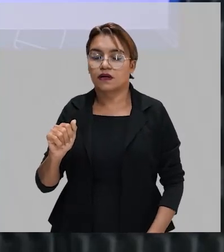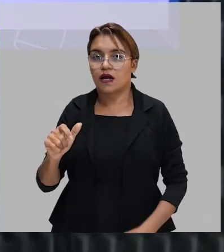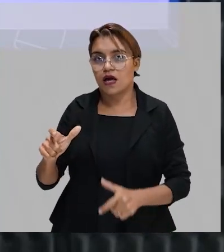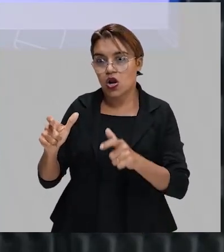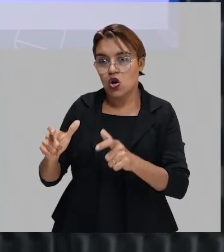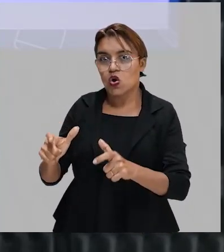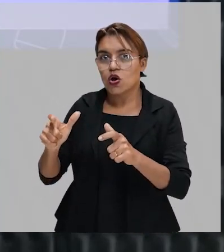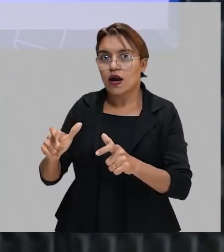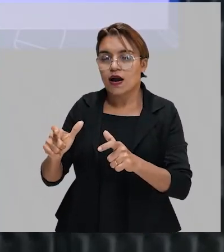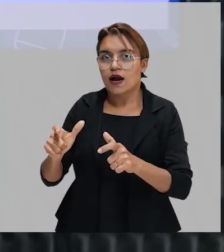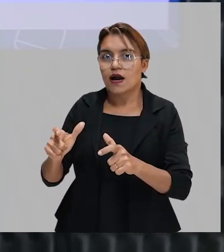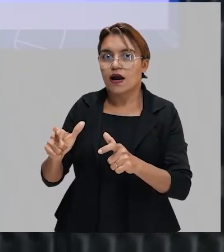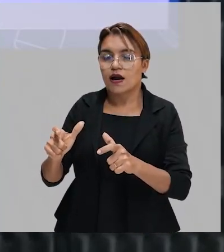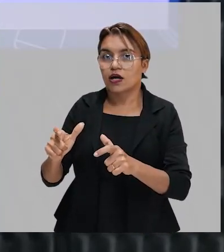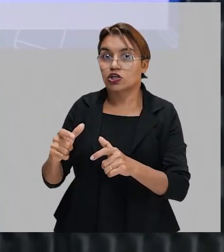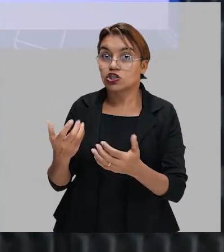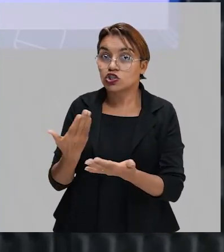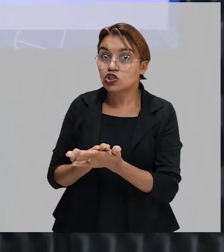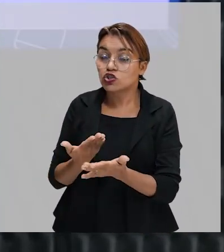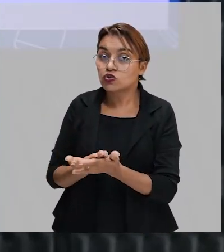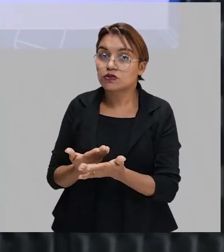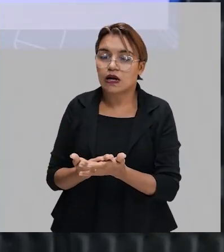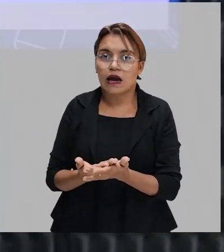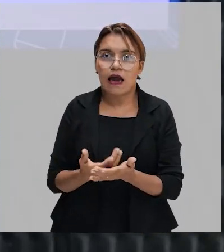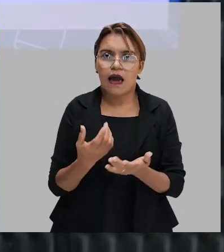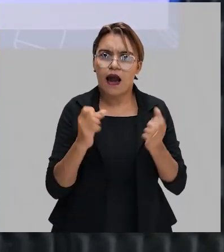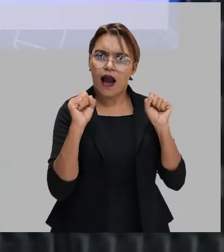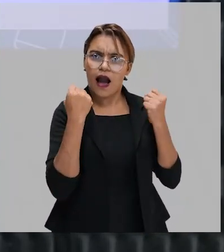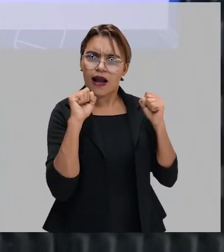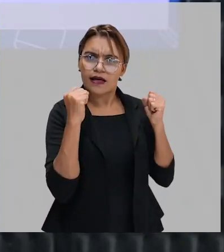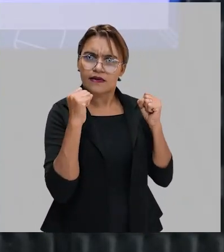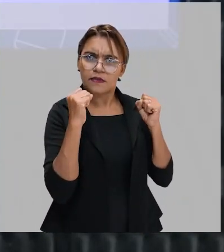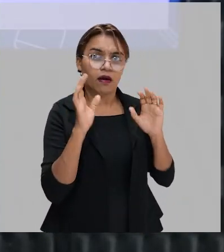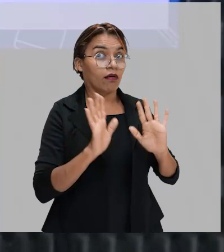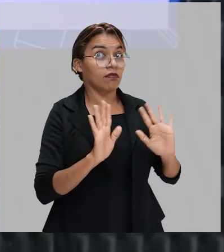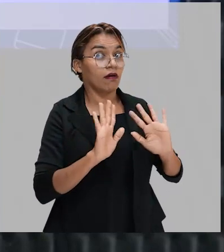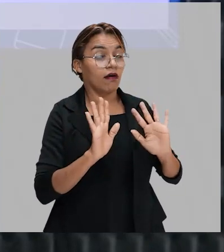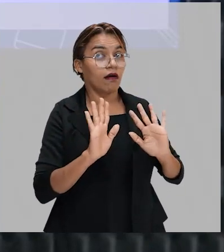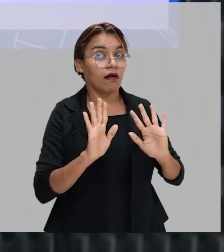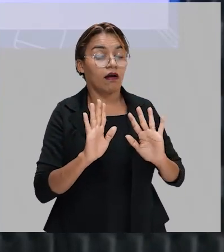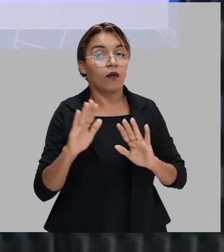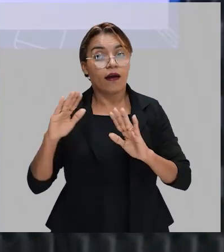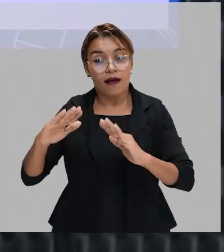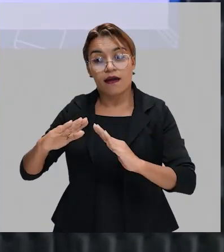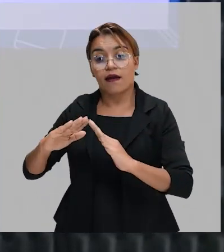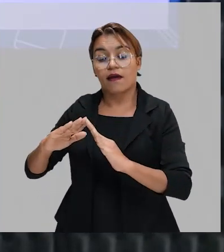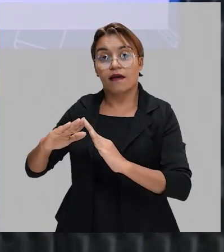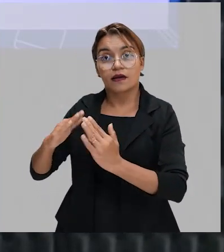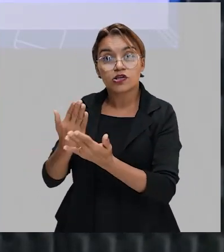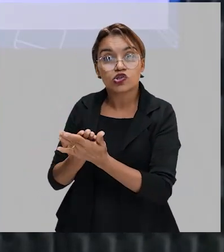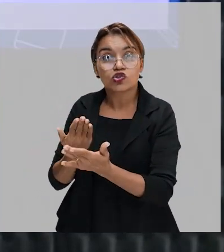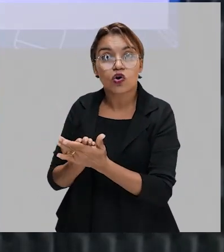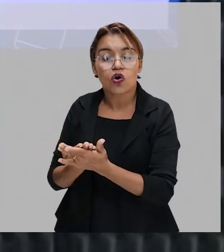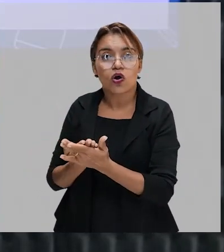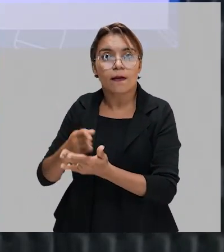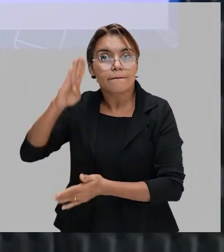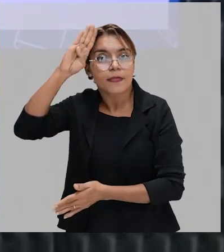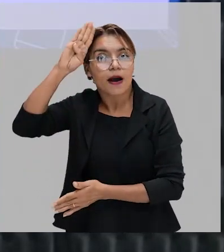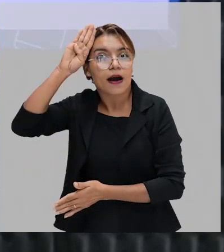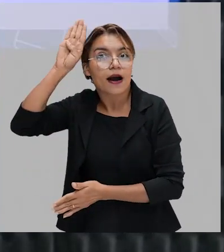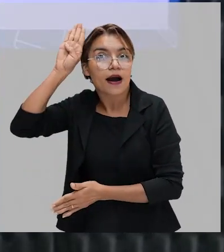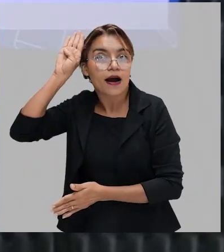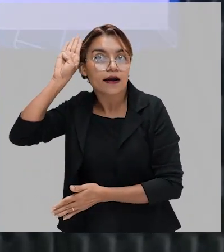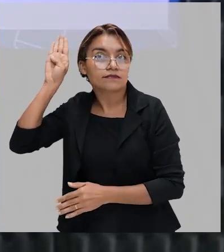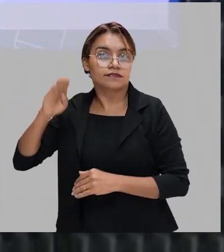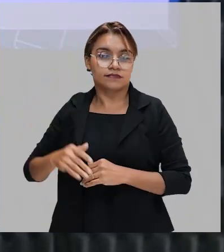academia onde você vai fazer força, não, gente. Acadêmico, estudo, universidade, escola. E